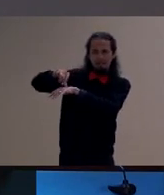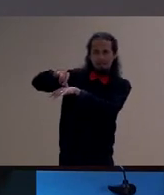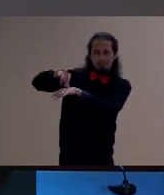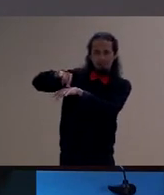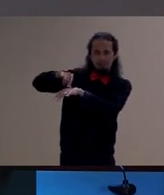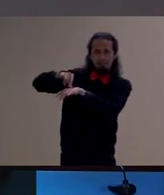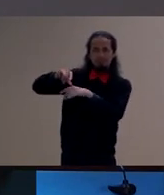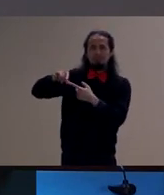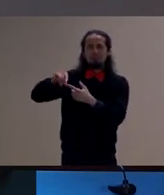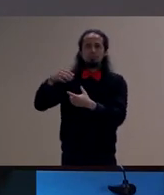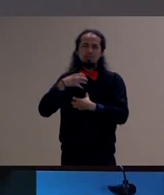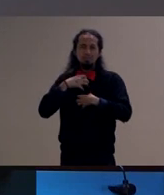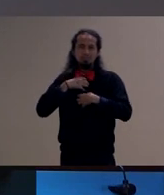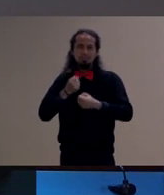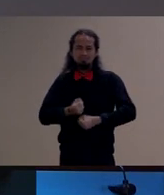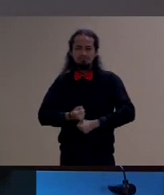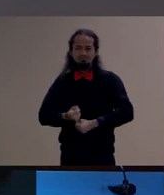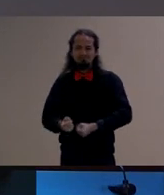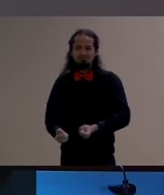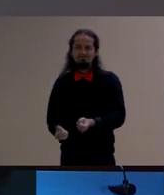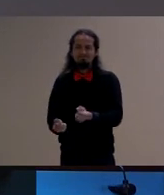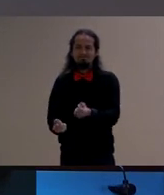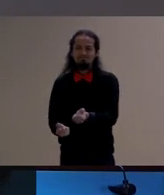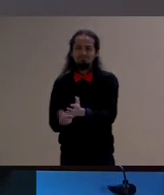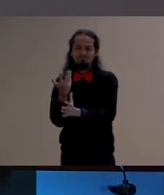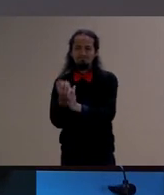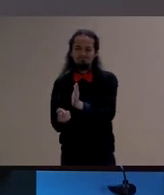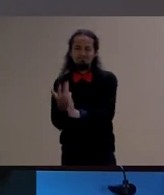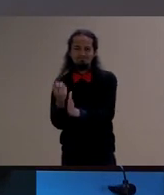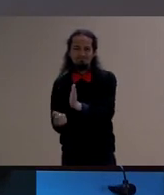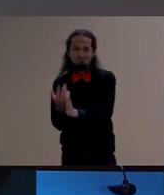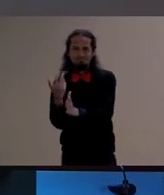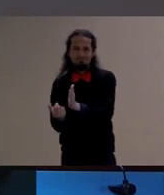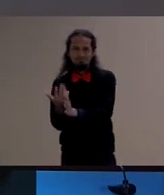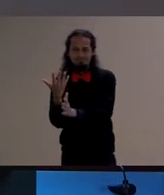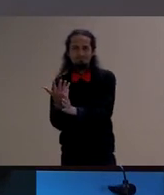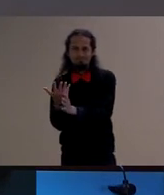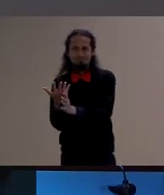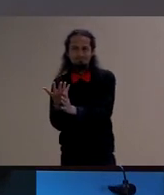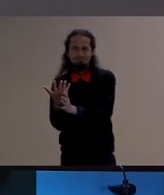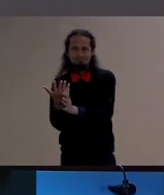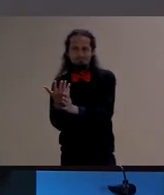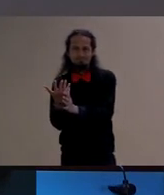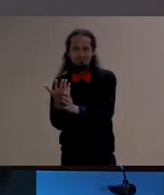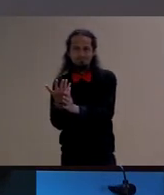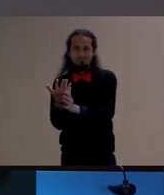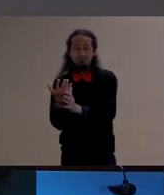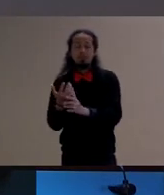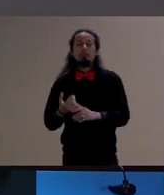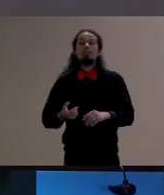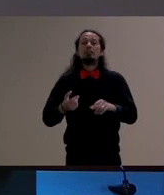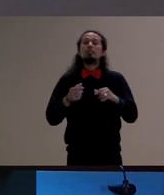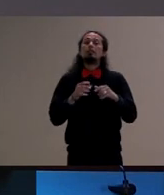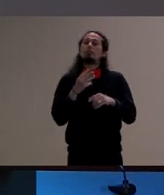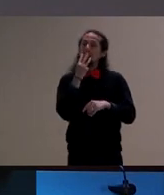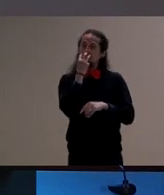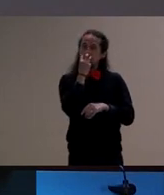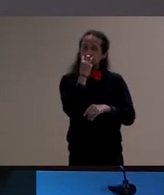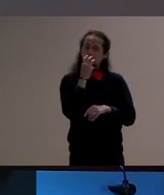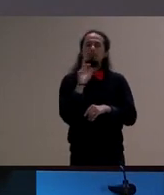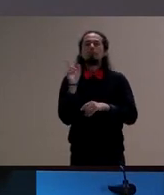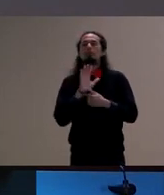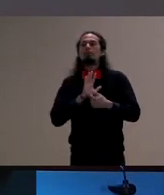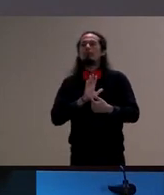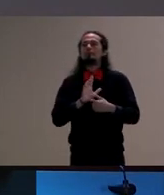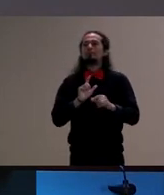modos de produção que estão ali colocados ele também vai um pouco mostrar como que sobrevive nas brincadeiras